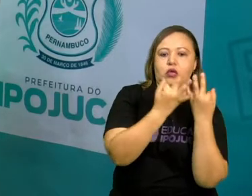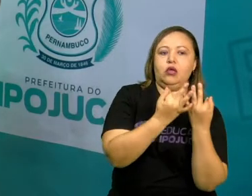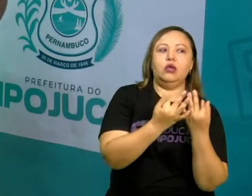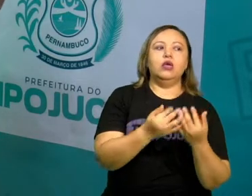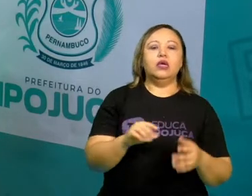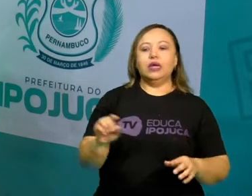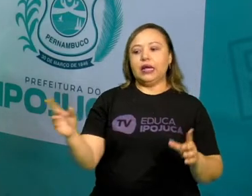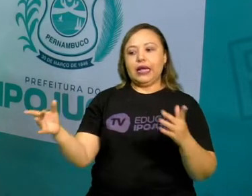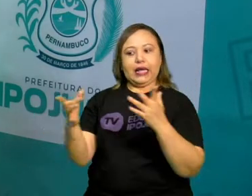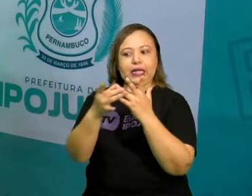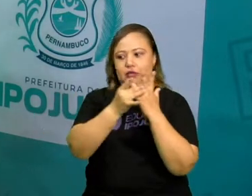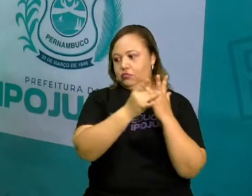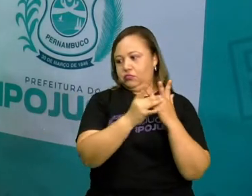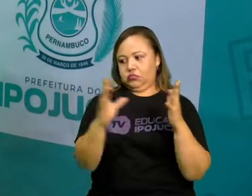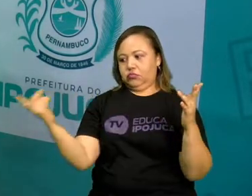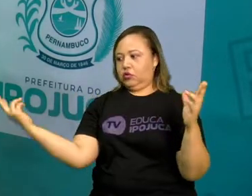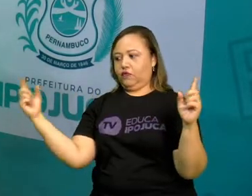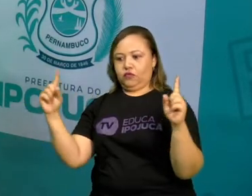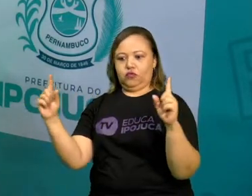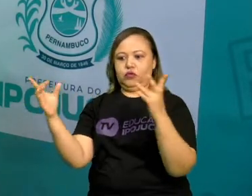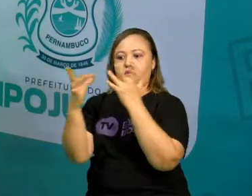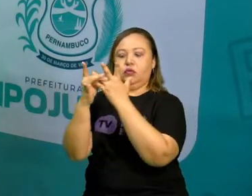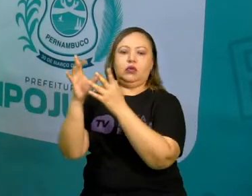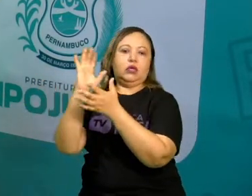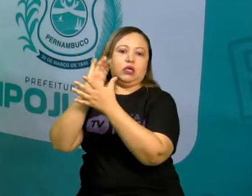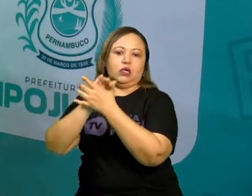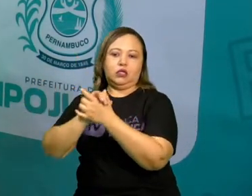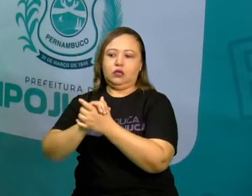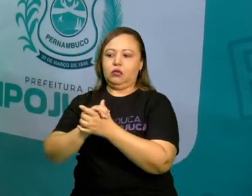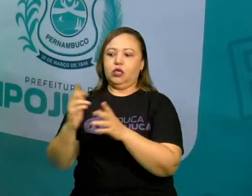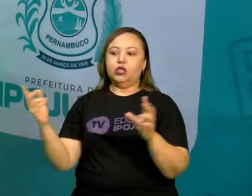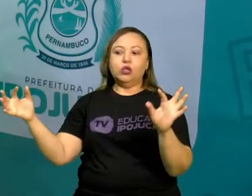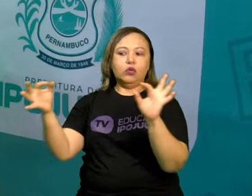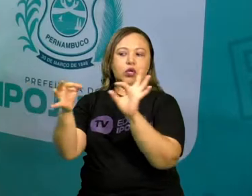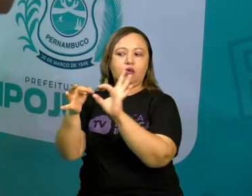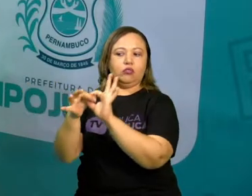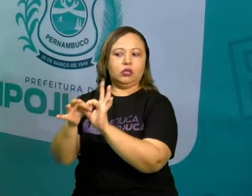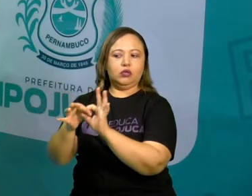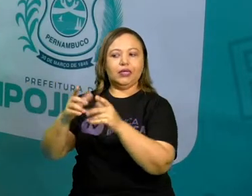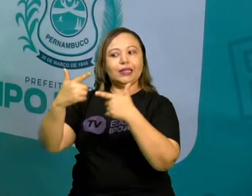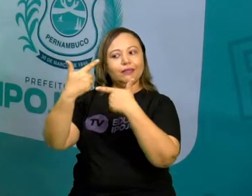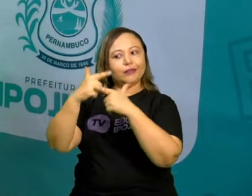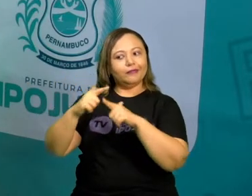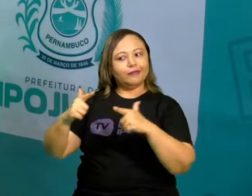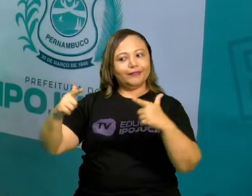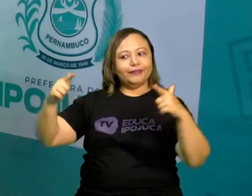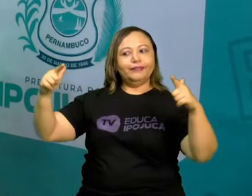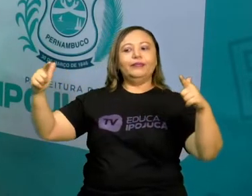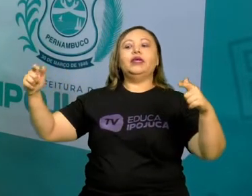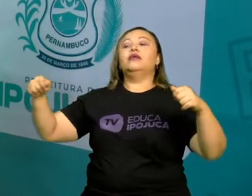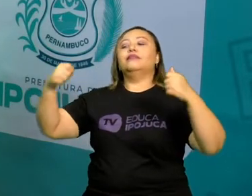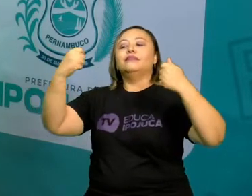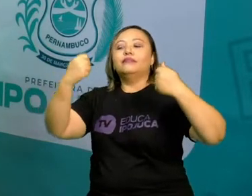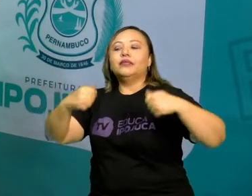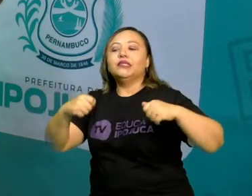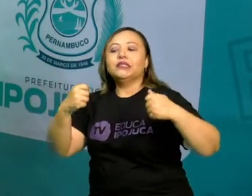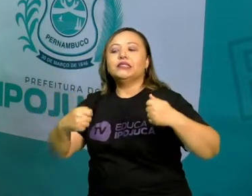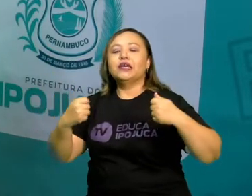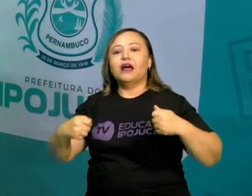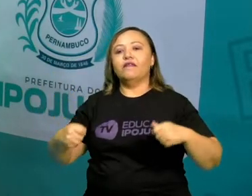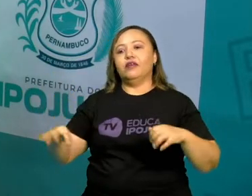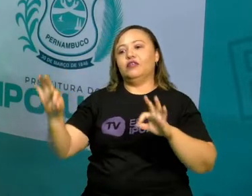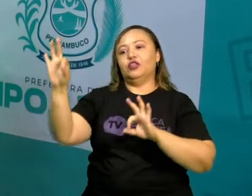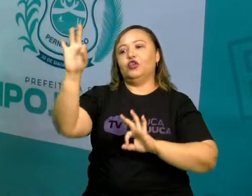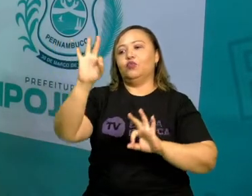casava alguém com a família dela, que juntava essas famílias. E as famílias foram crescendo. E isso precisava de uma organização maior